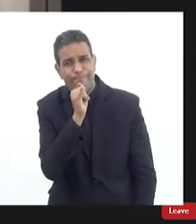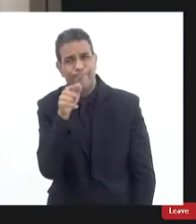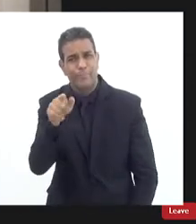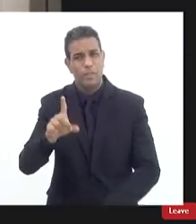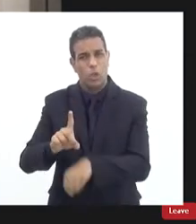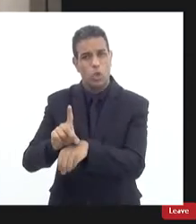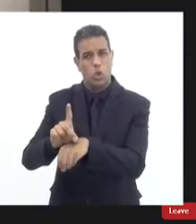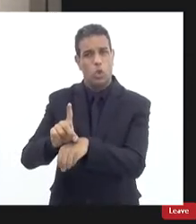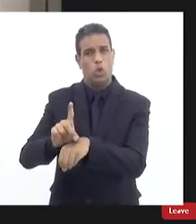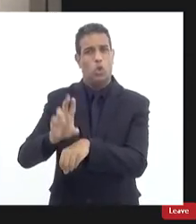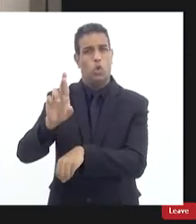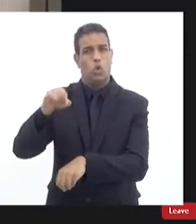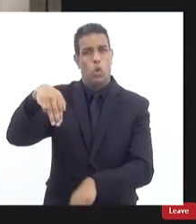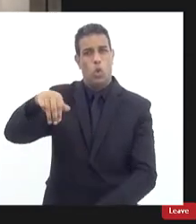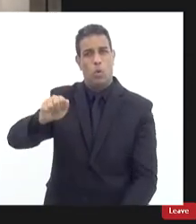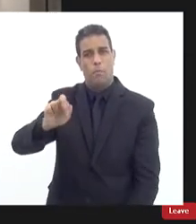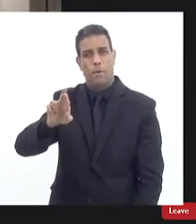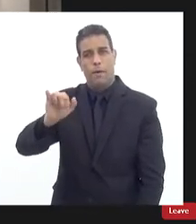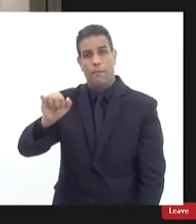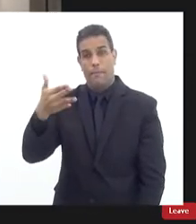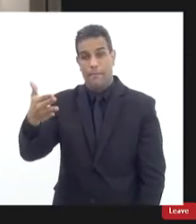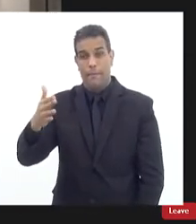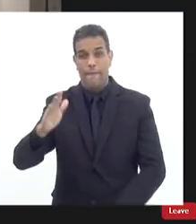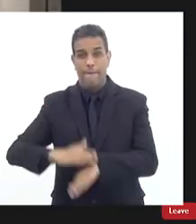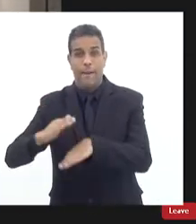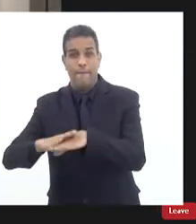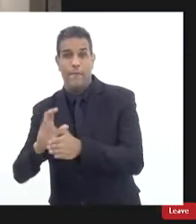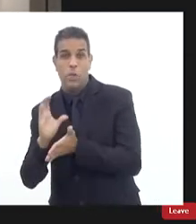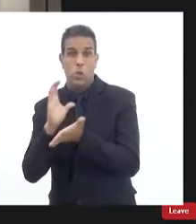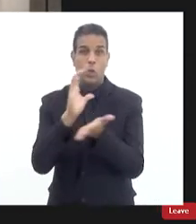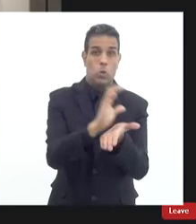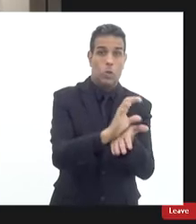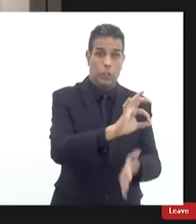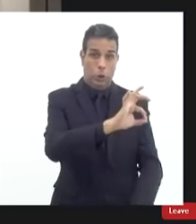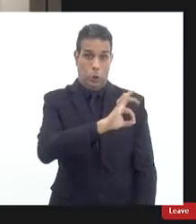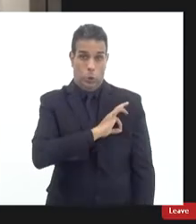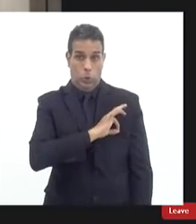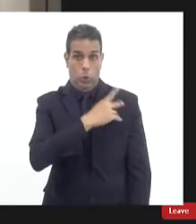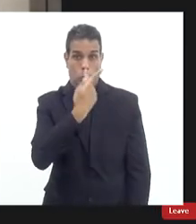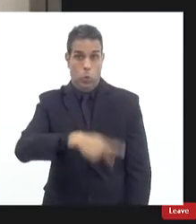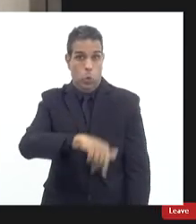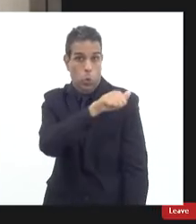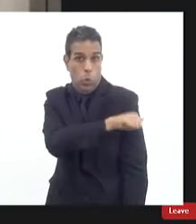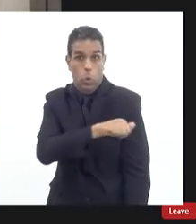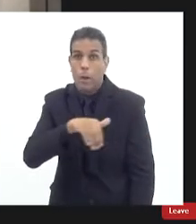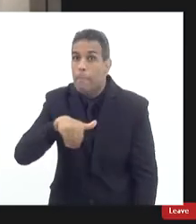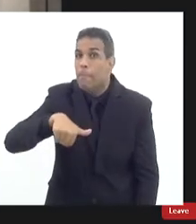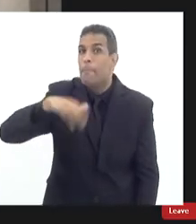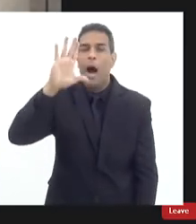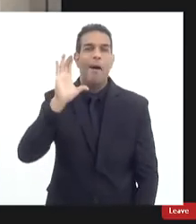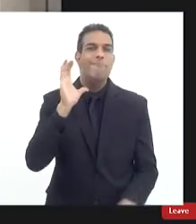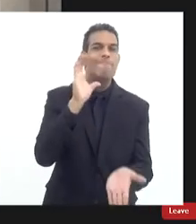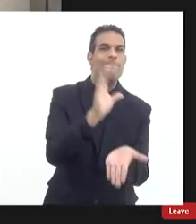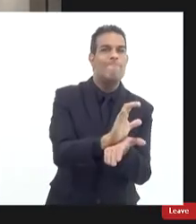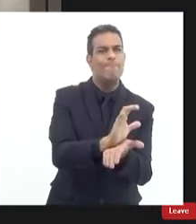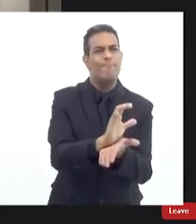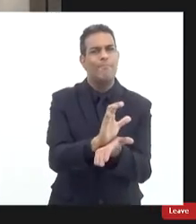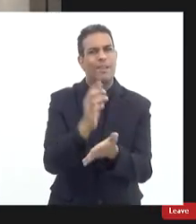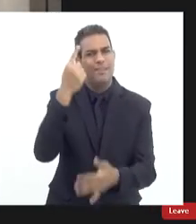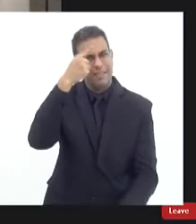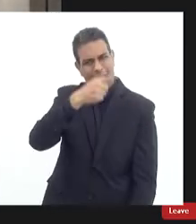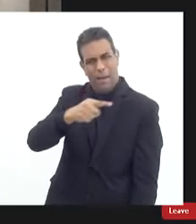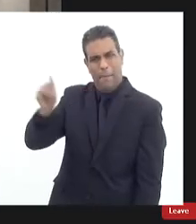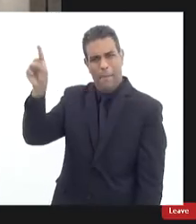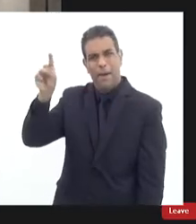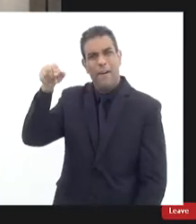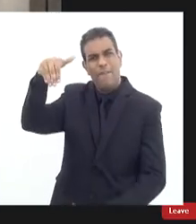Maria Júlia falou que o orçamento da segurança do Rio é um dos maiores do Brasil nós tivemos na semana passada